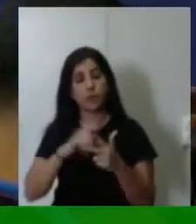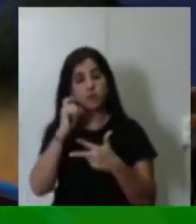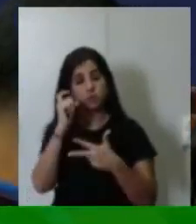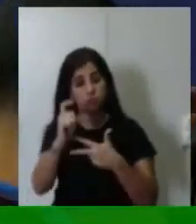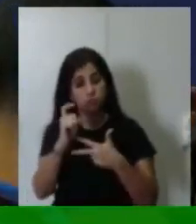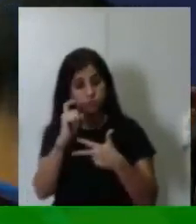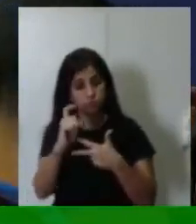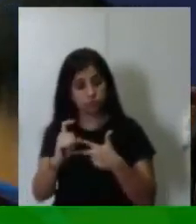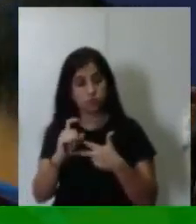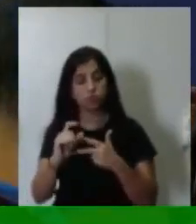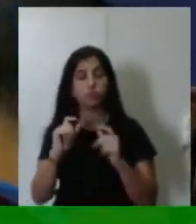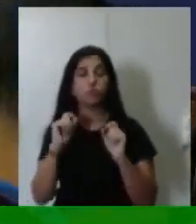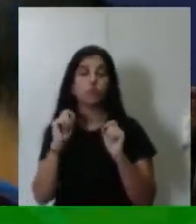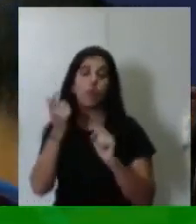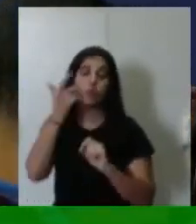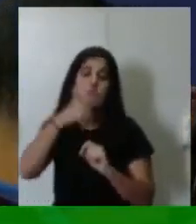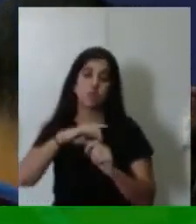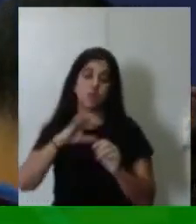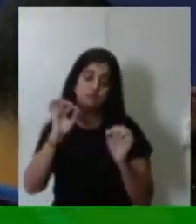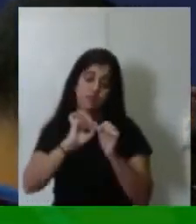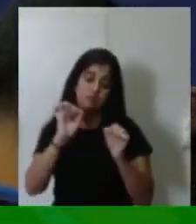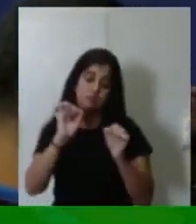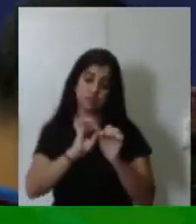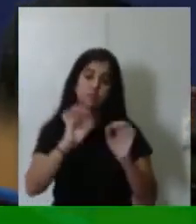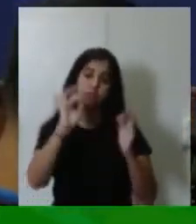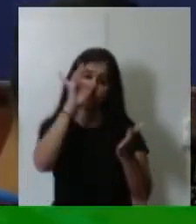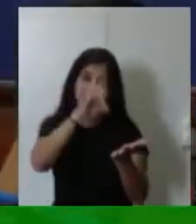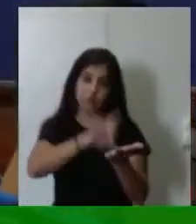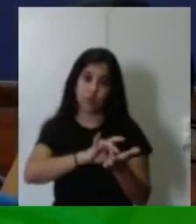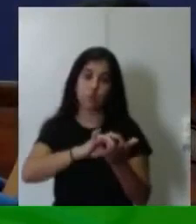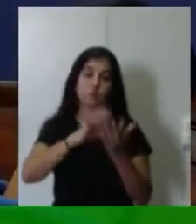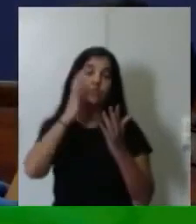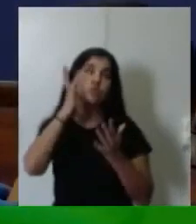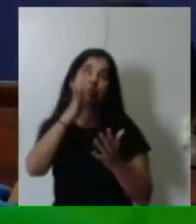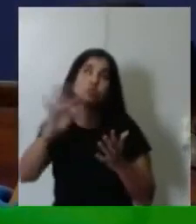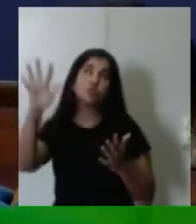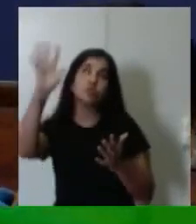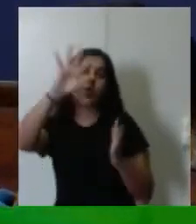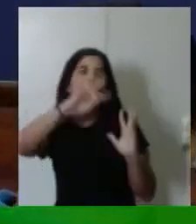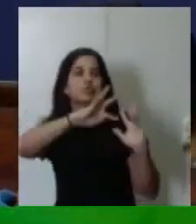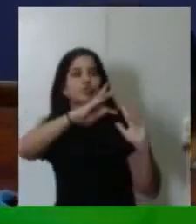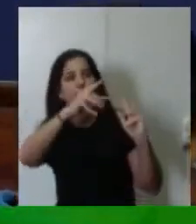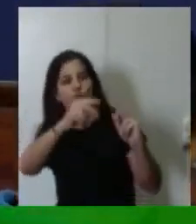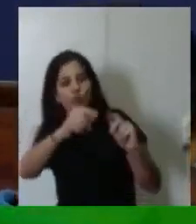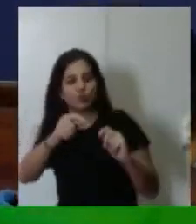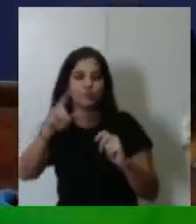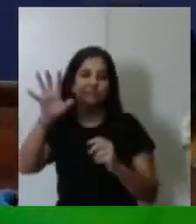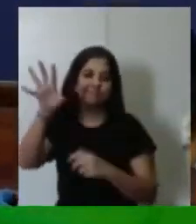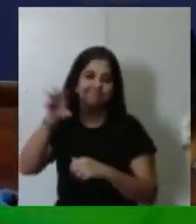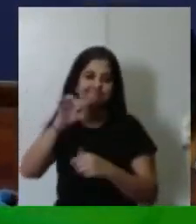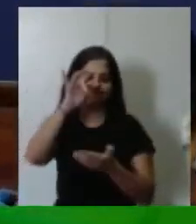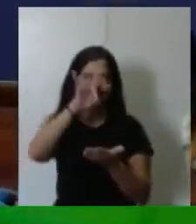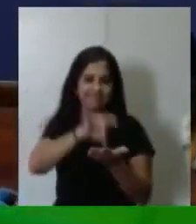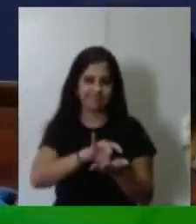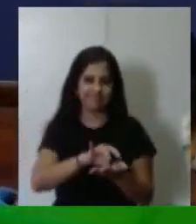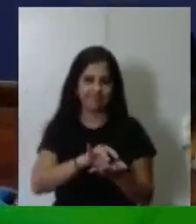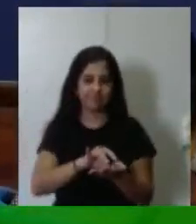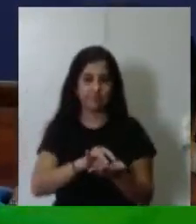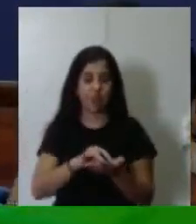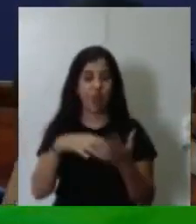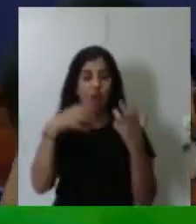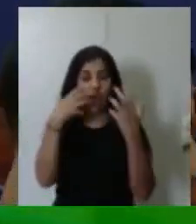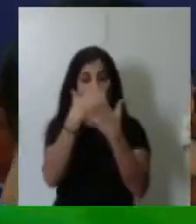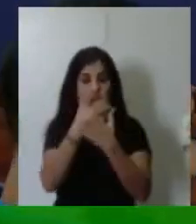realize e concretize o sonho de todos. Eu termino com a canção de Caetano